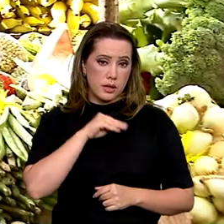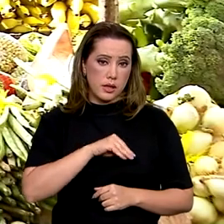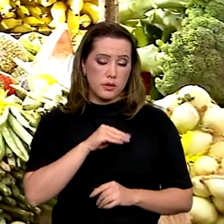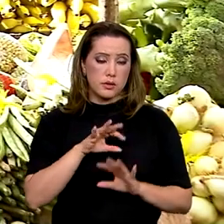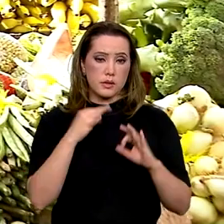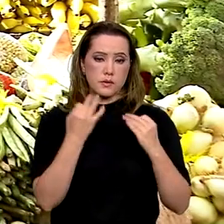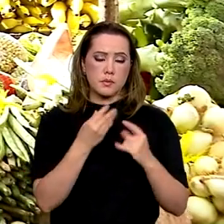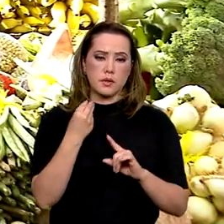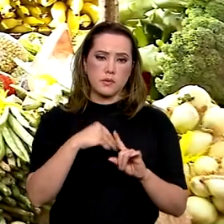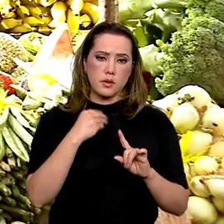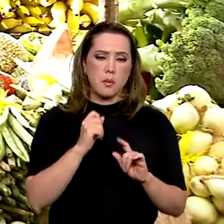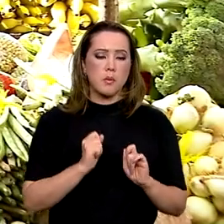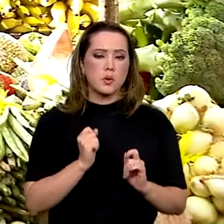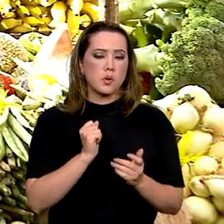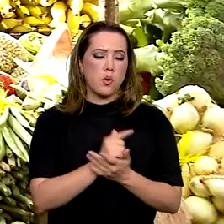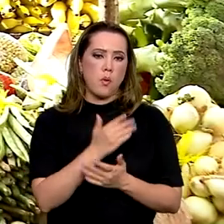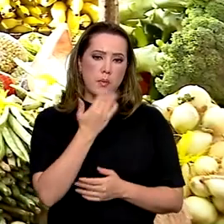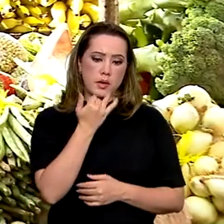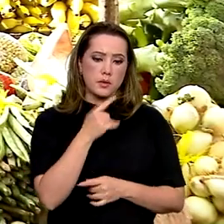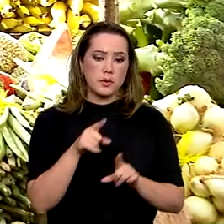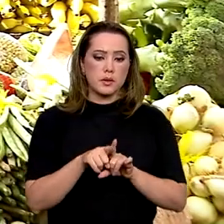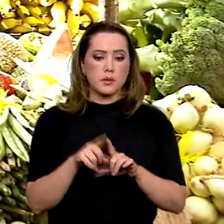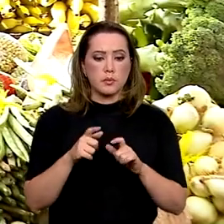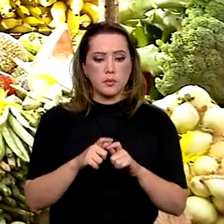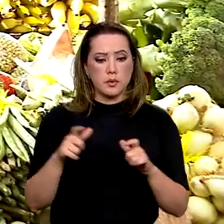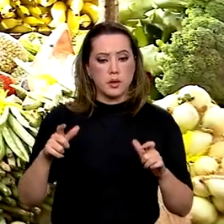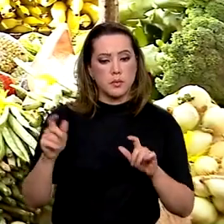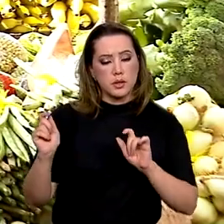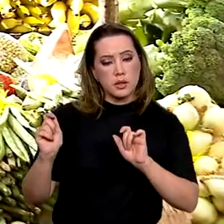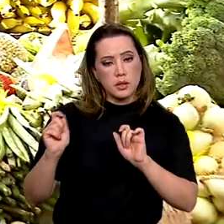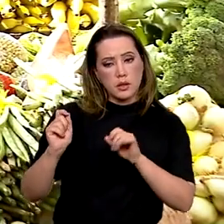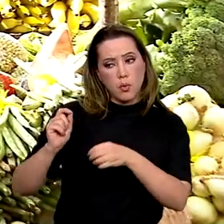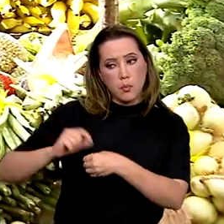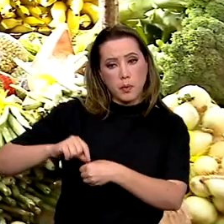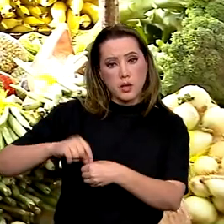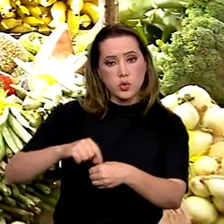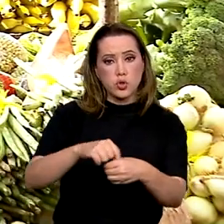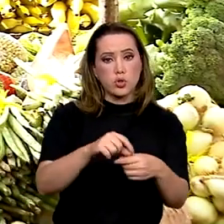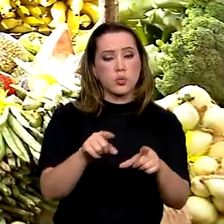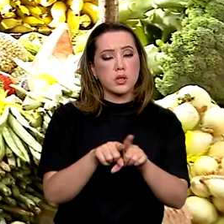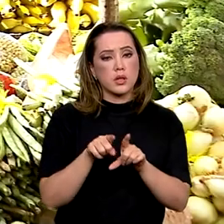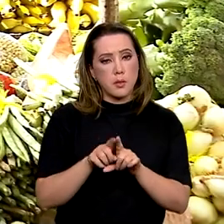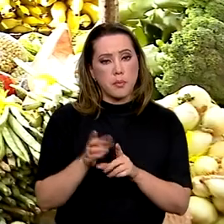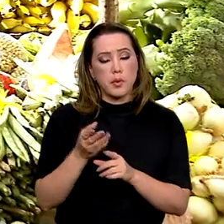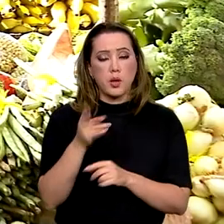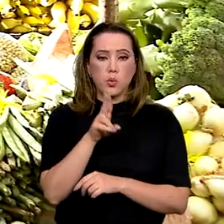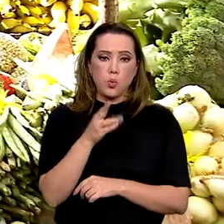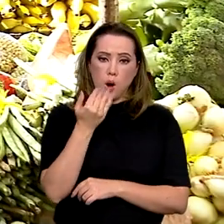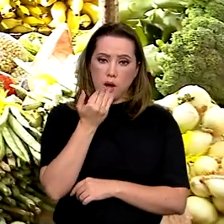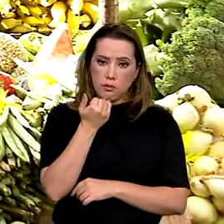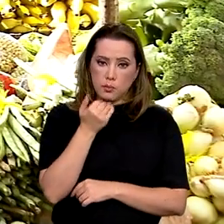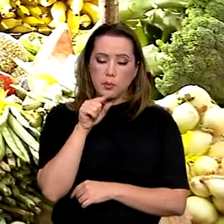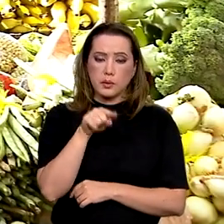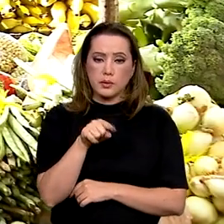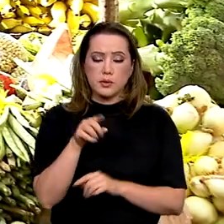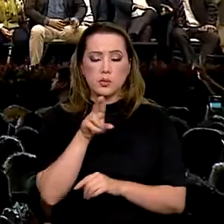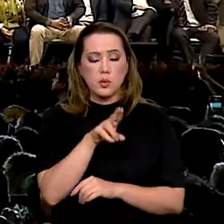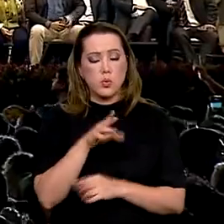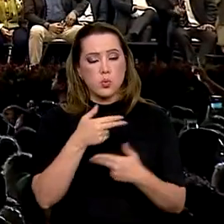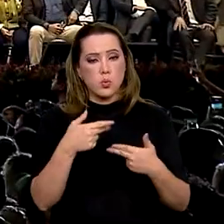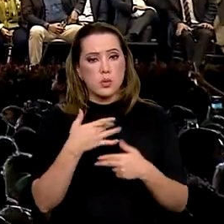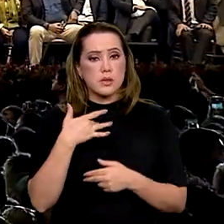que elas possam comprar alimentos, além de aumentar a produção e o consumo de alimentos saudáveis e sustentáveis.